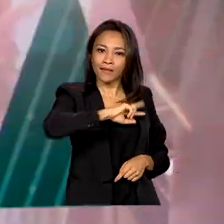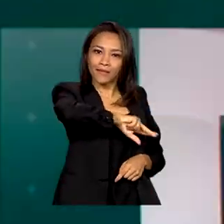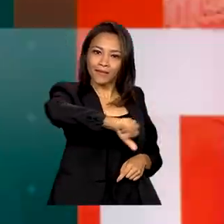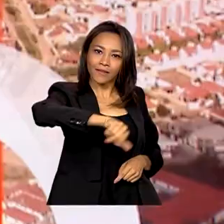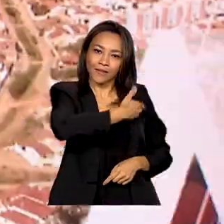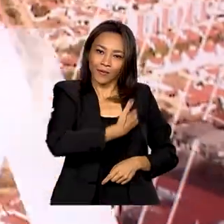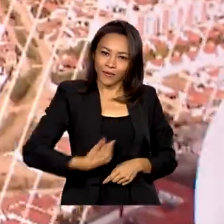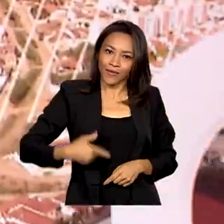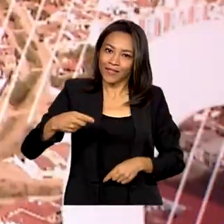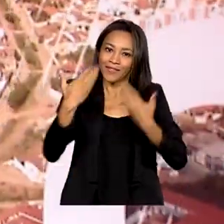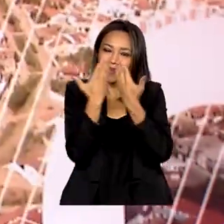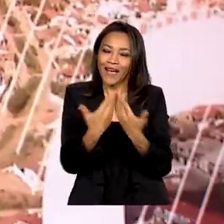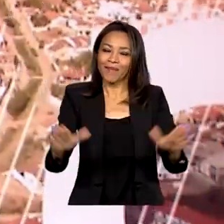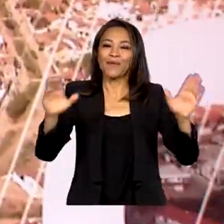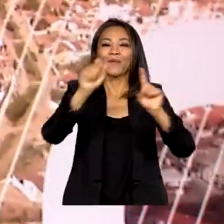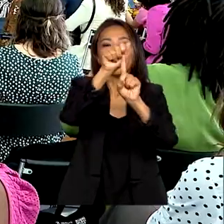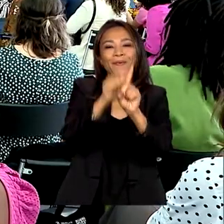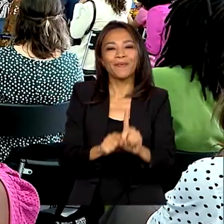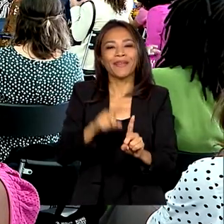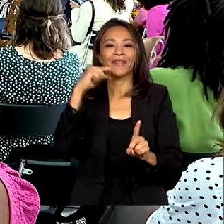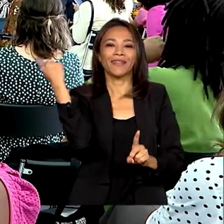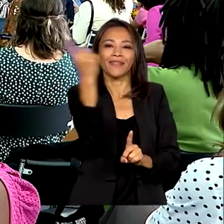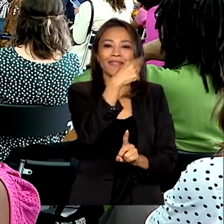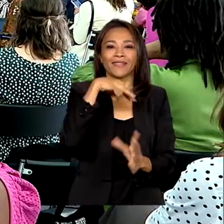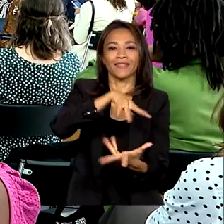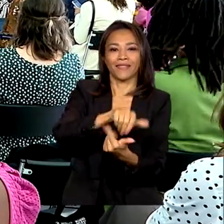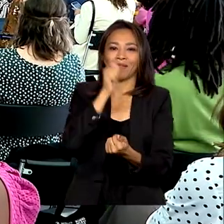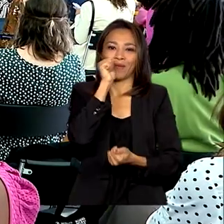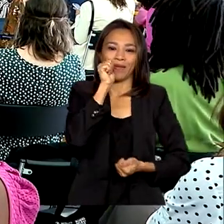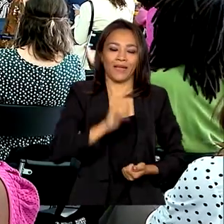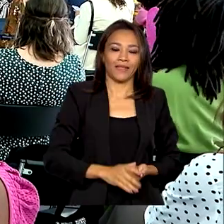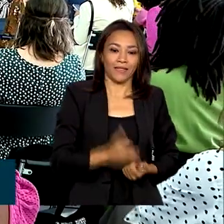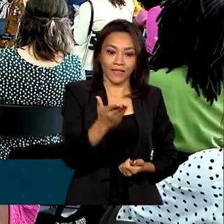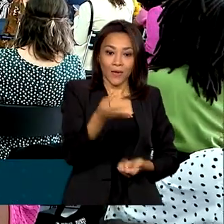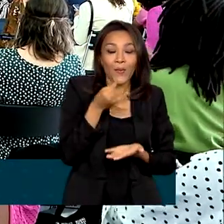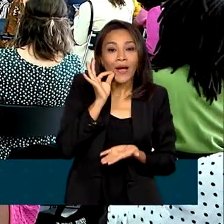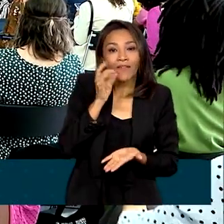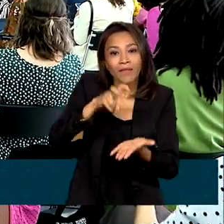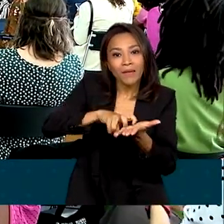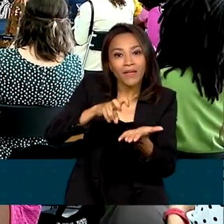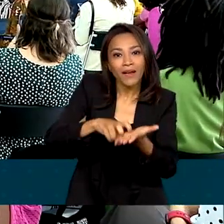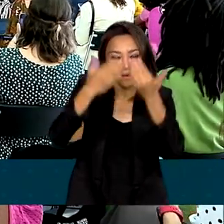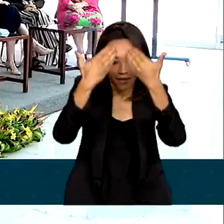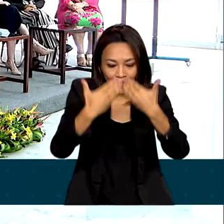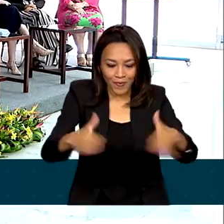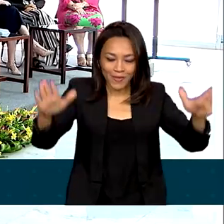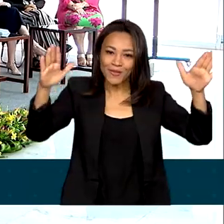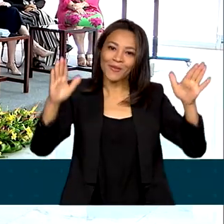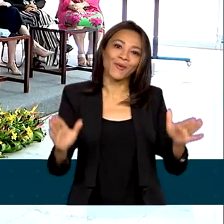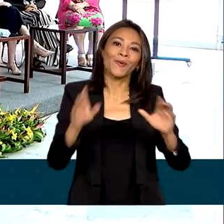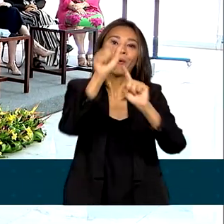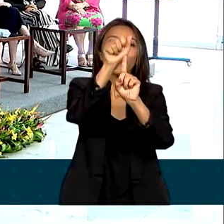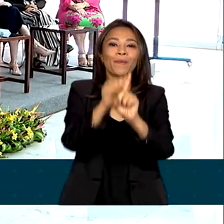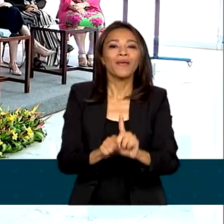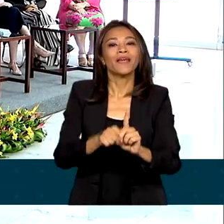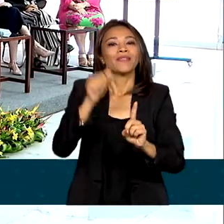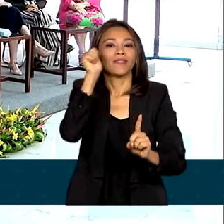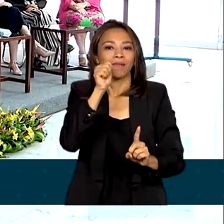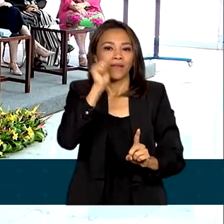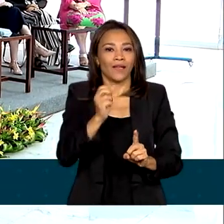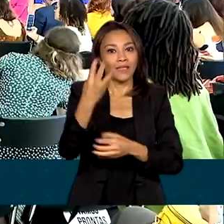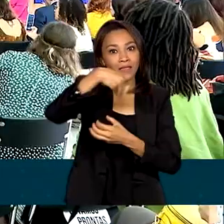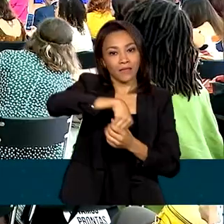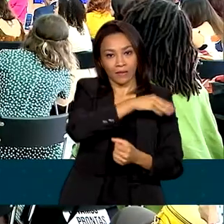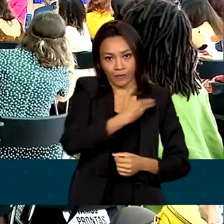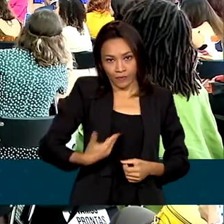do Mês Internacional das Mulheres. Um café da manhã deu início às atividades do Mês das Mulheres no governo